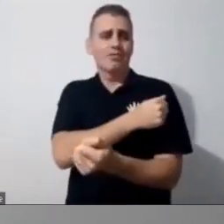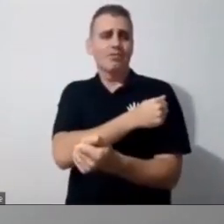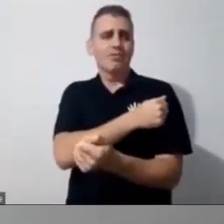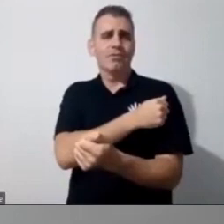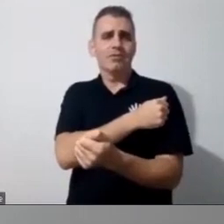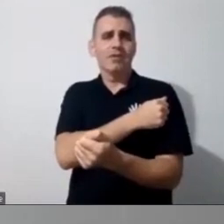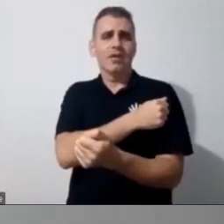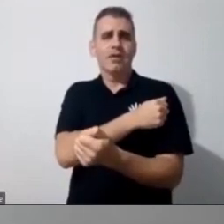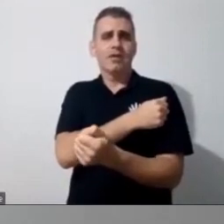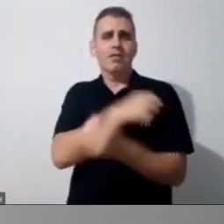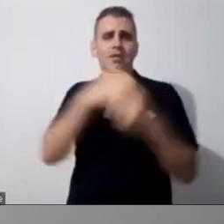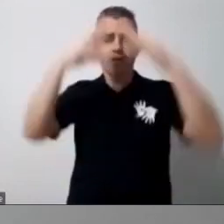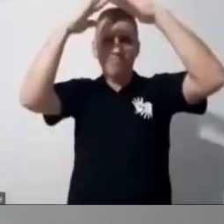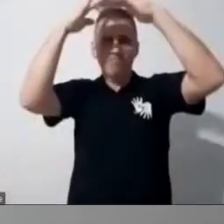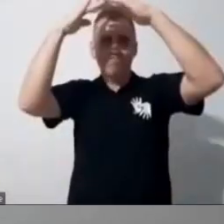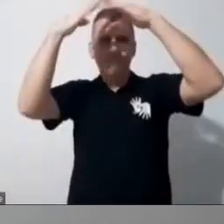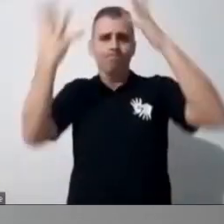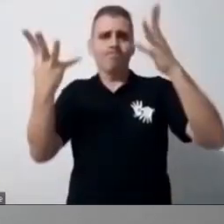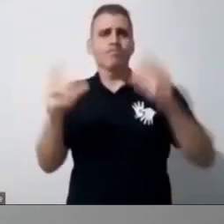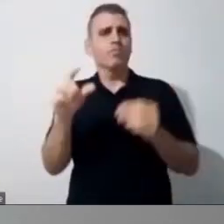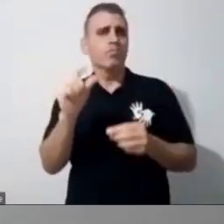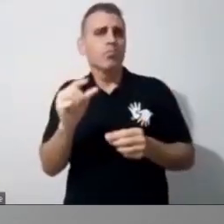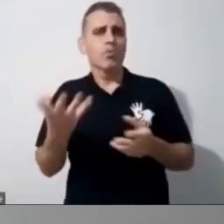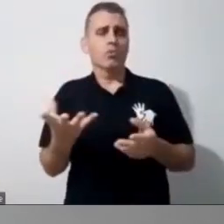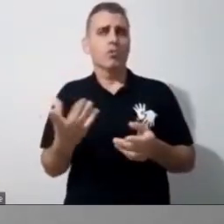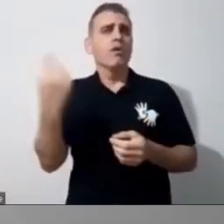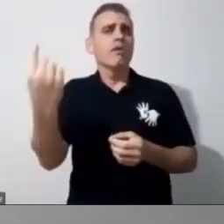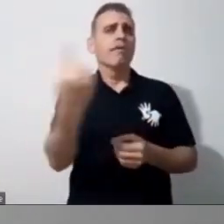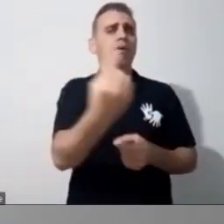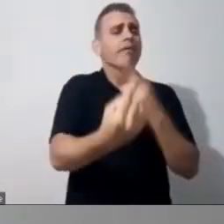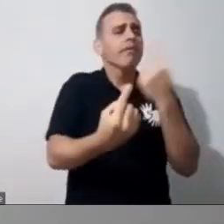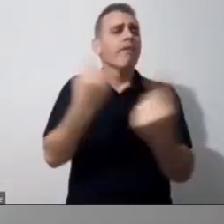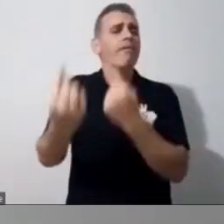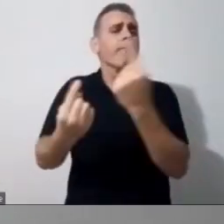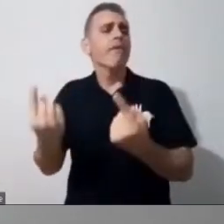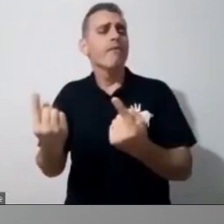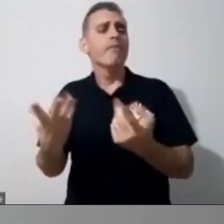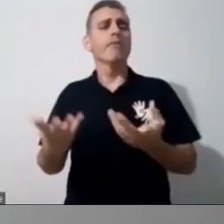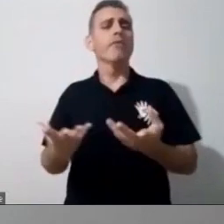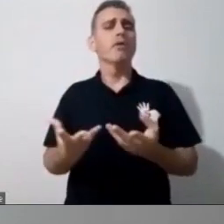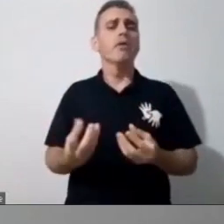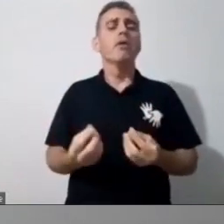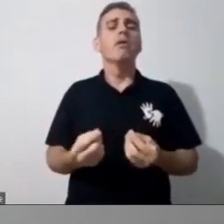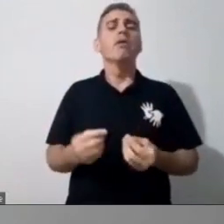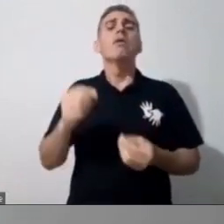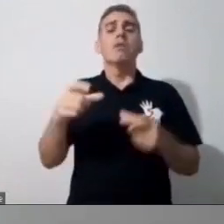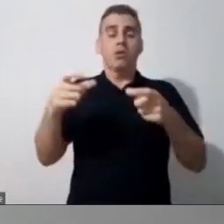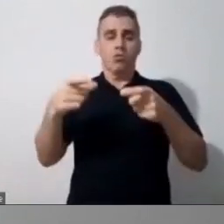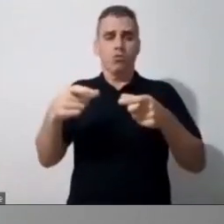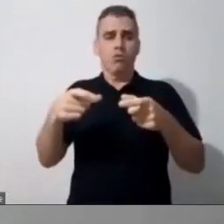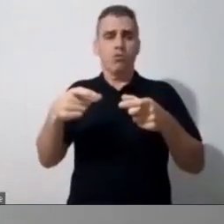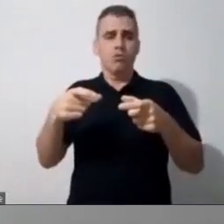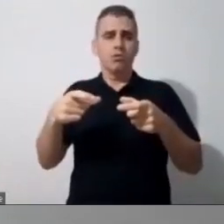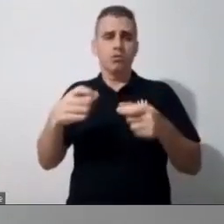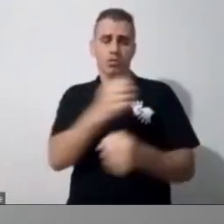E a gente tem que pensar que cada um é um. E aonde esse serzinho vive, como é que vai